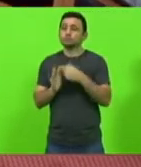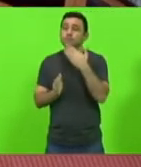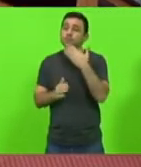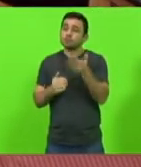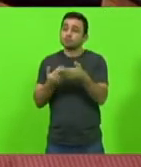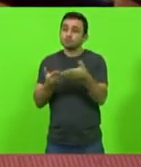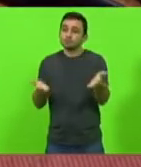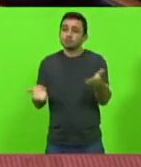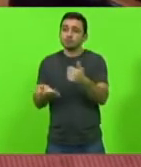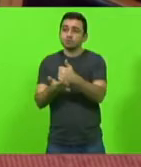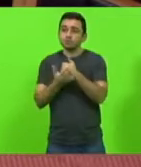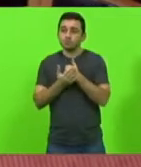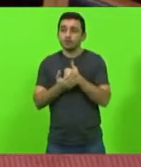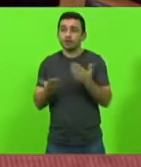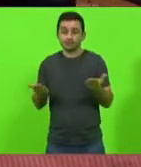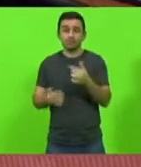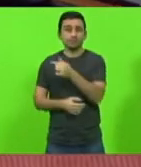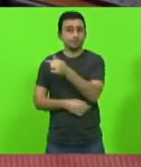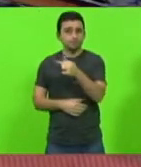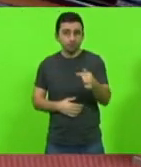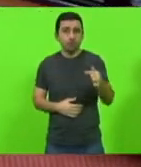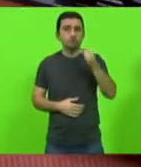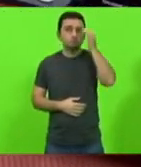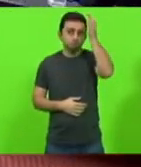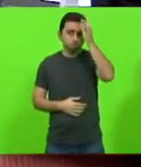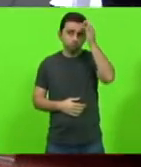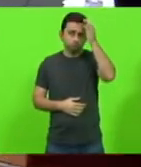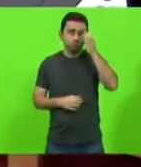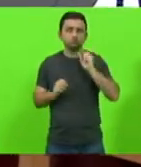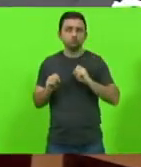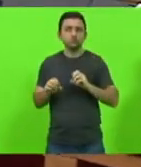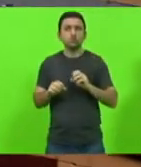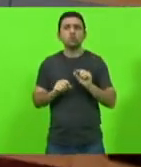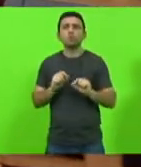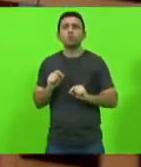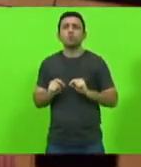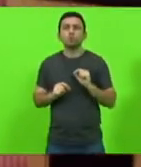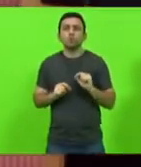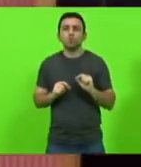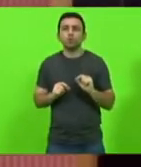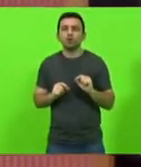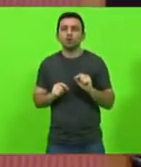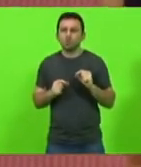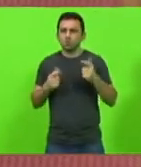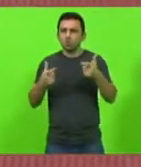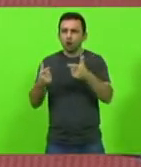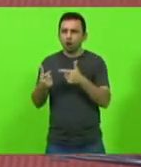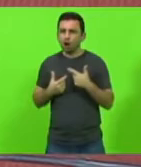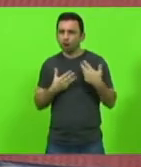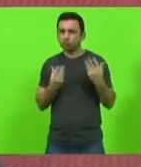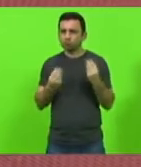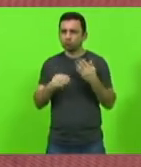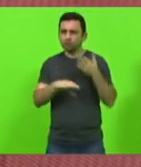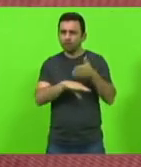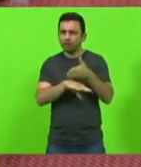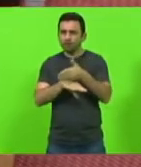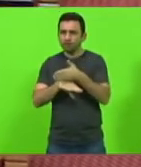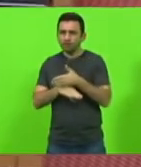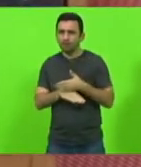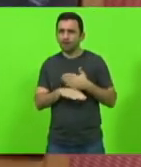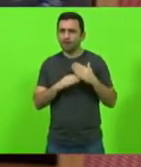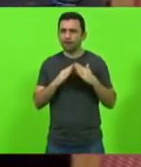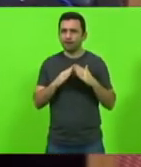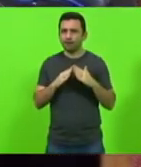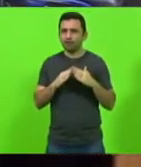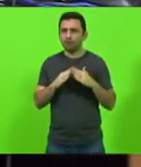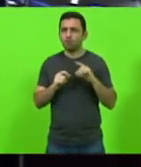para que nós tenhamos essa semana de conscientização muitos lugares quando nós vamos em casas nós vemos